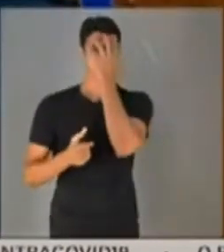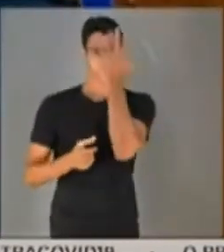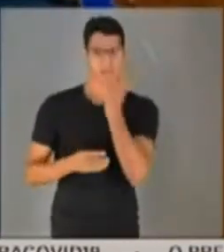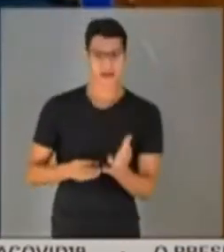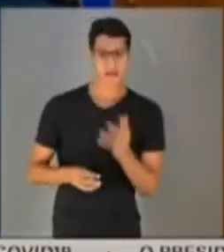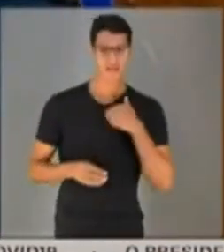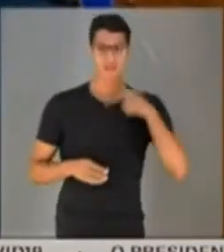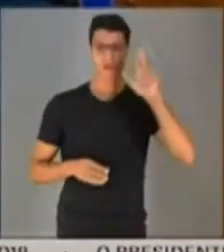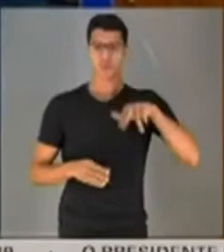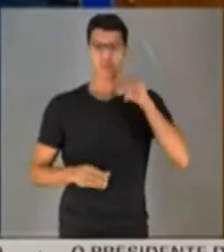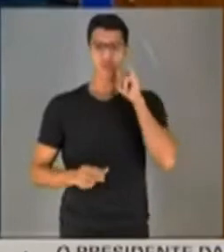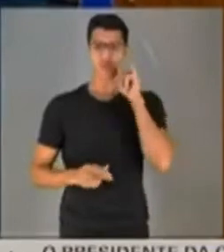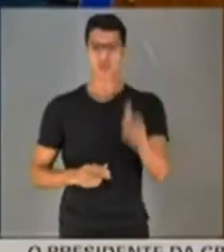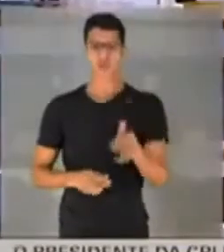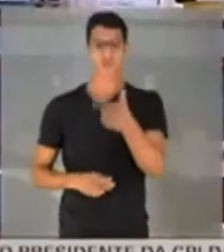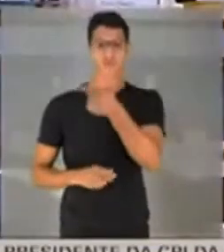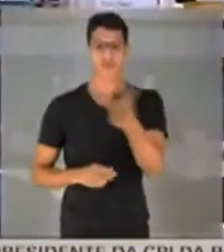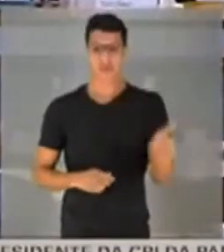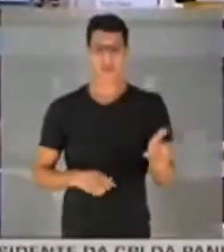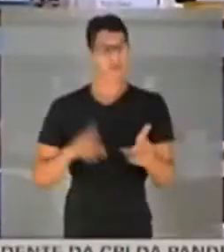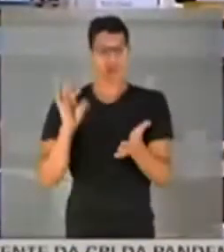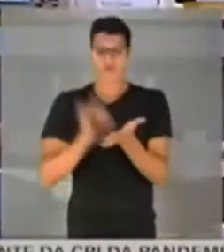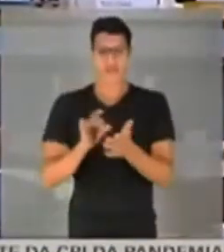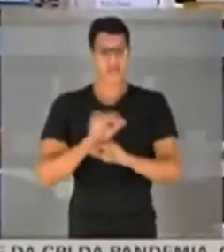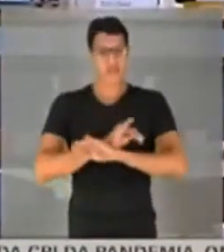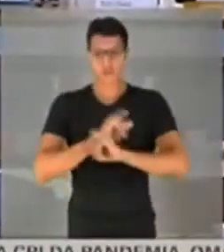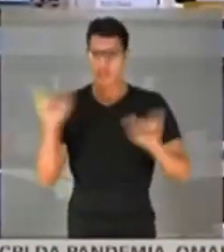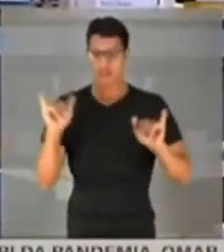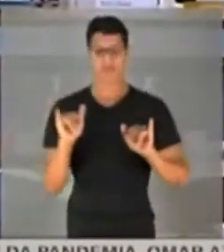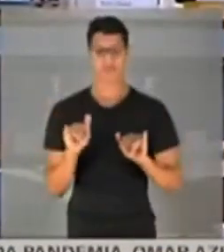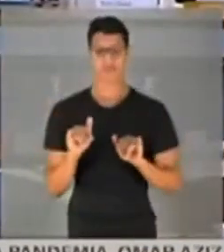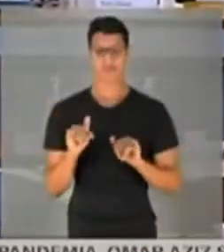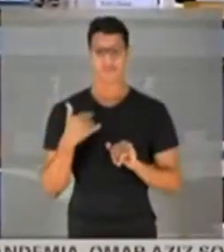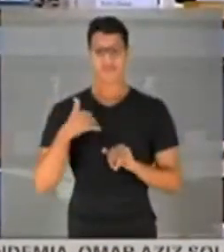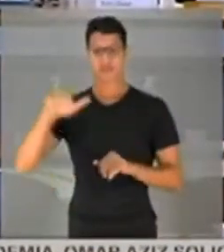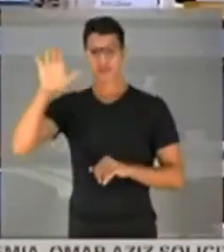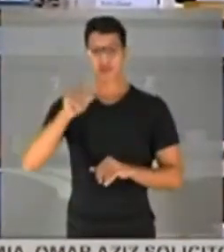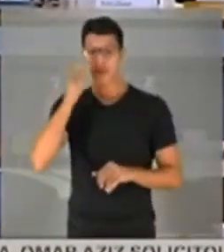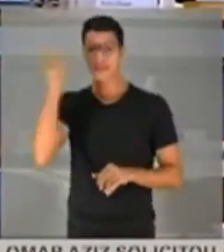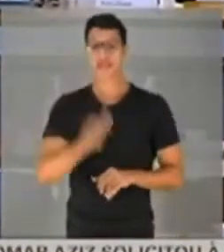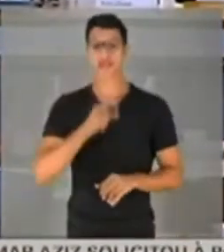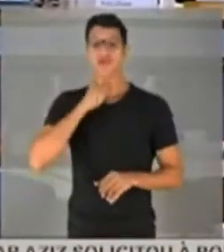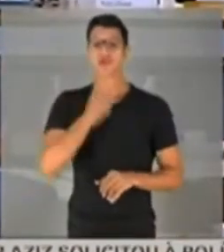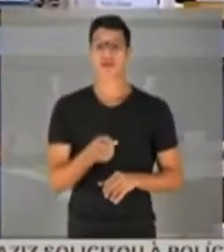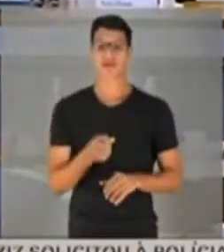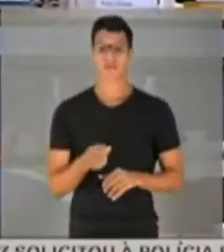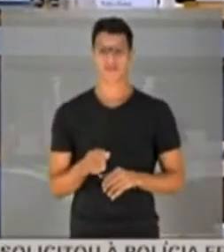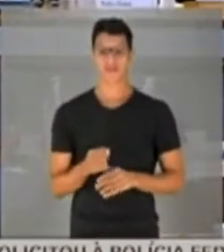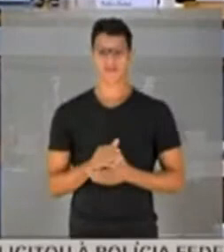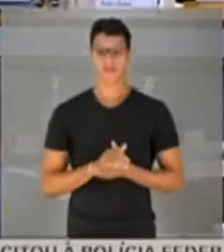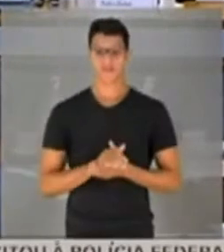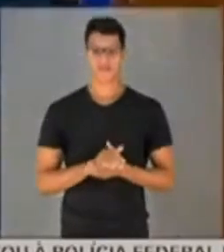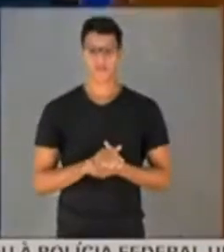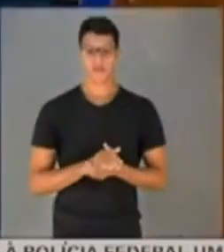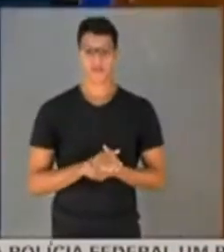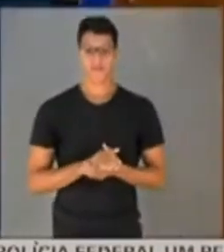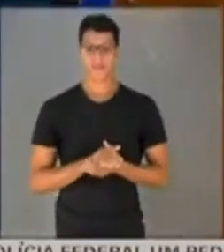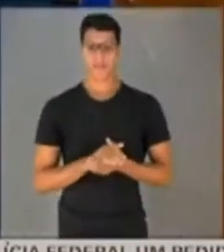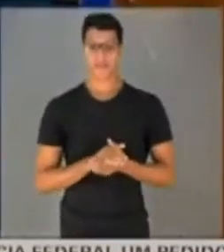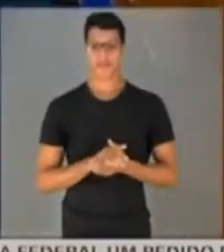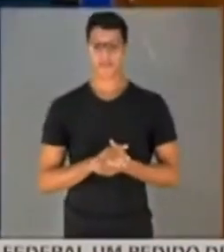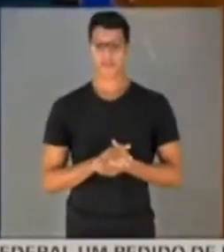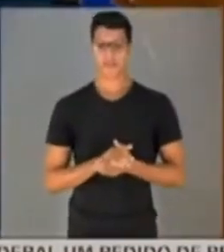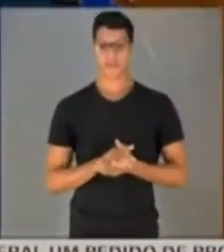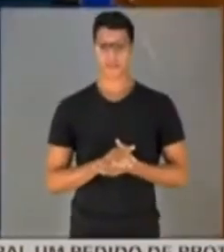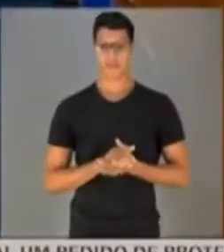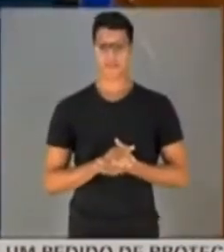caiu, eu nunca disse isso. Não tem isso aí, não é verdade. chamar a atenção do antagonista. Não, eu não vou chamar a atenção de ninguém. Nós precisamos. Não, máscara não está usando,